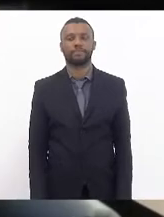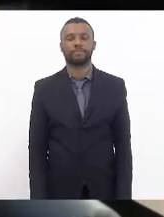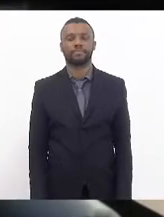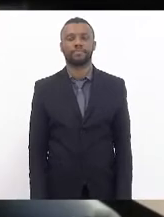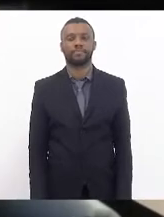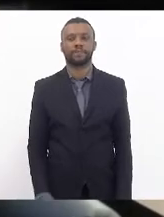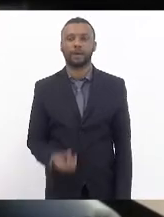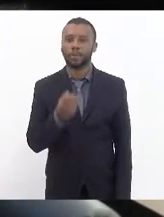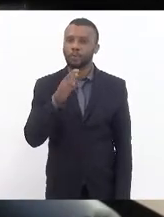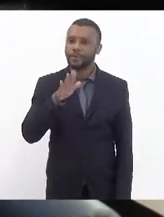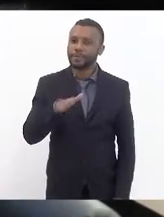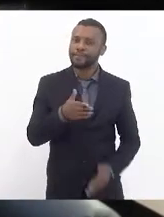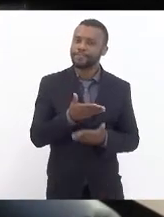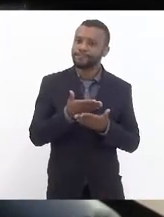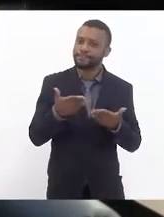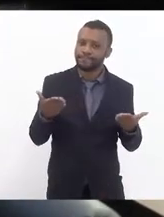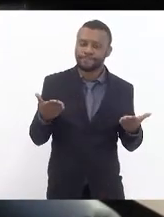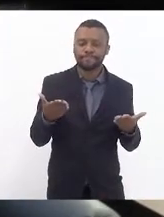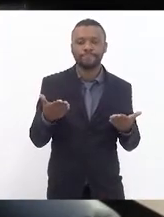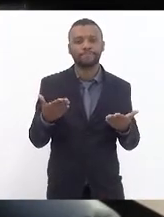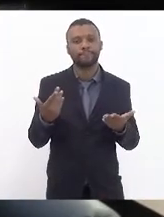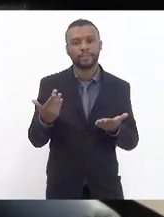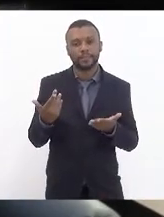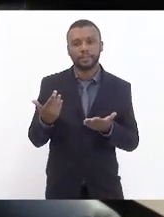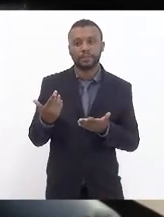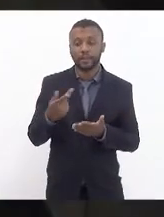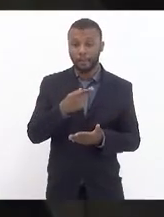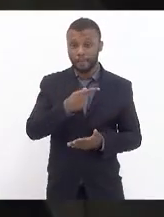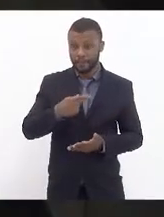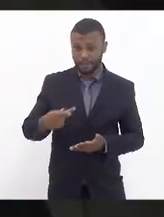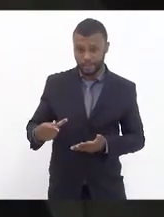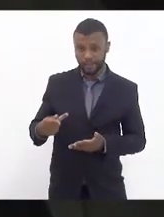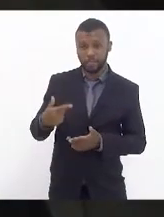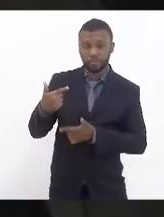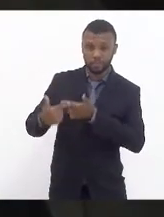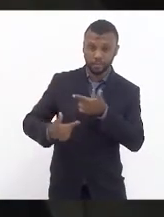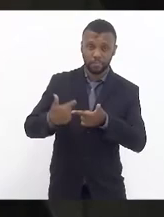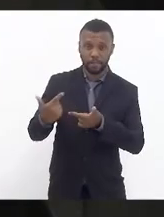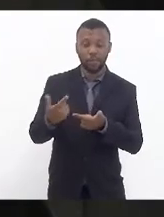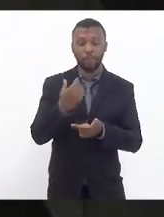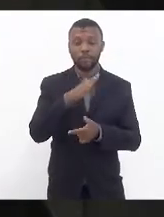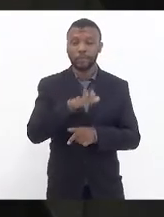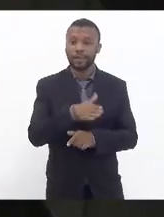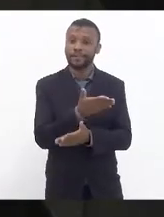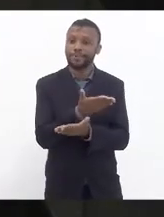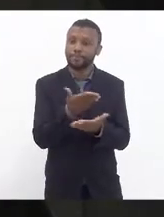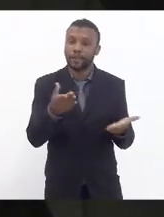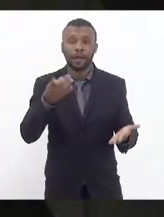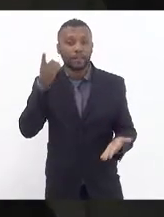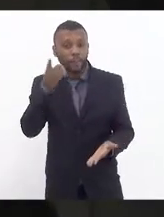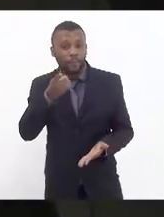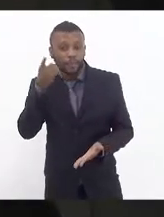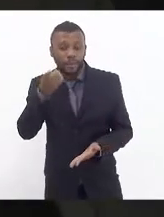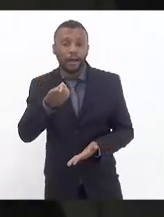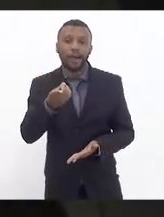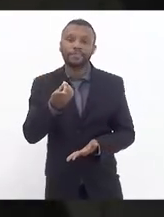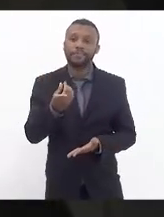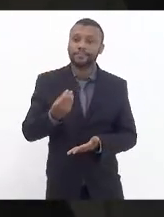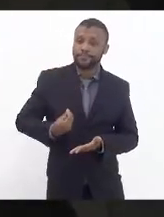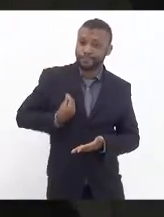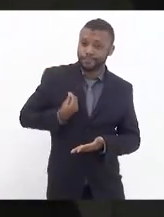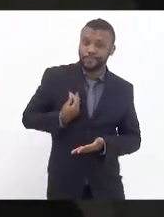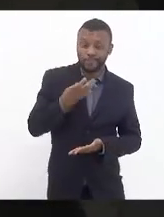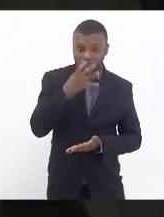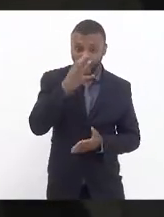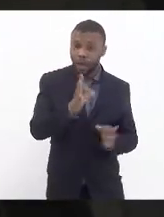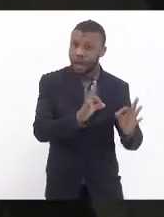Boa tarde, a nossa presidente aqui dos trabalhos, Tia Ju, a todos os deputados que estão na casa, aqueles que estão nos assistindo pela TV